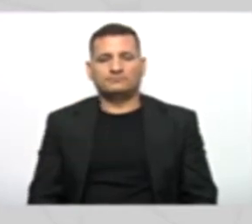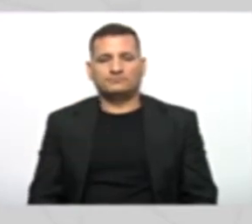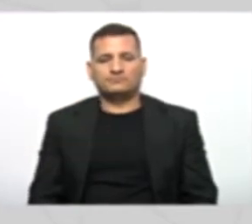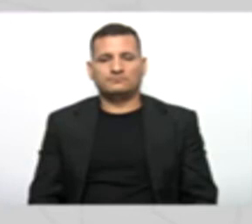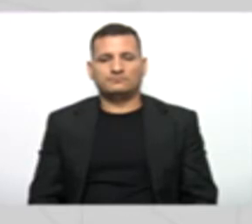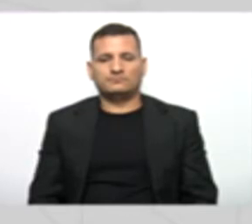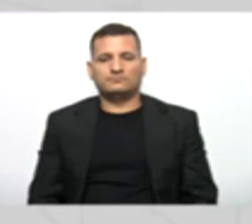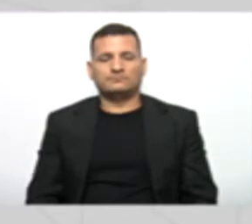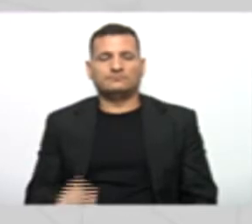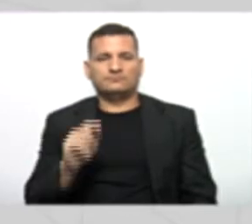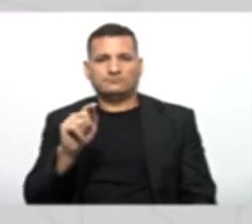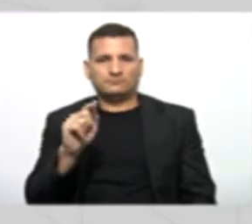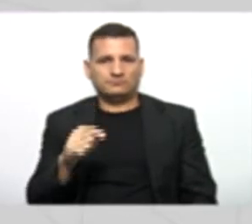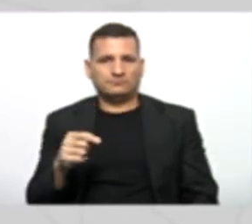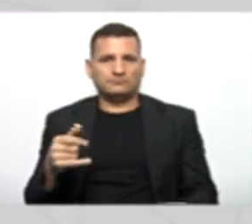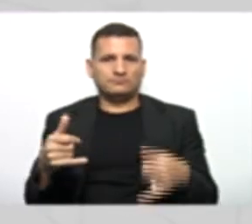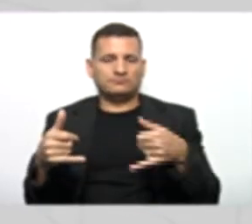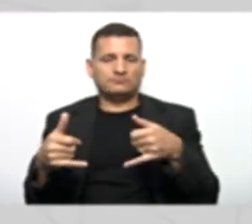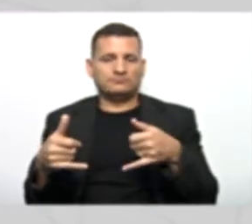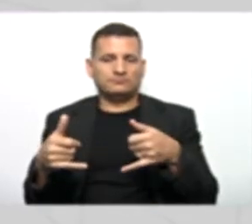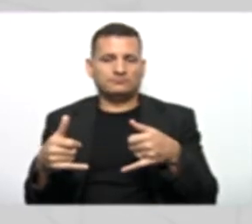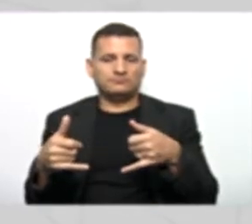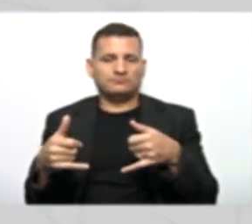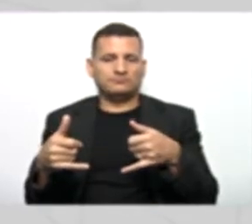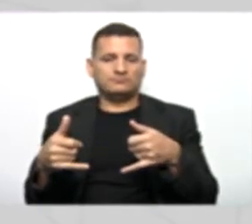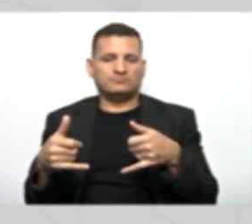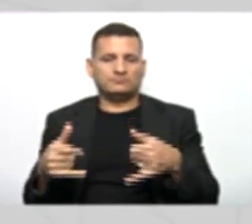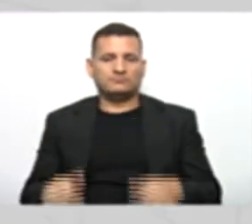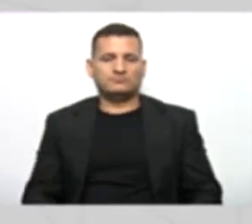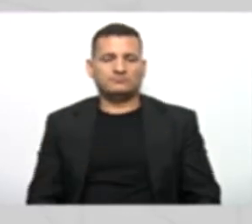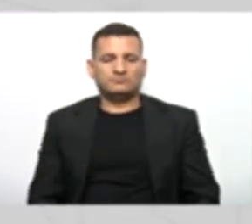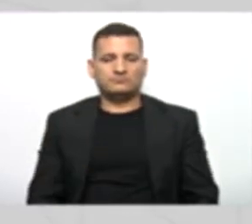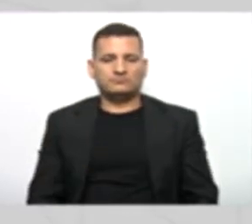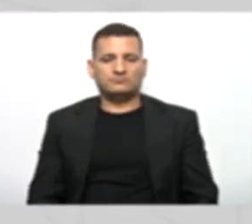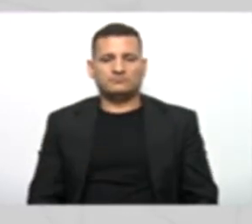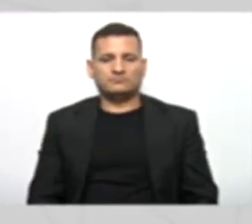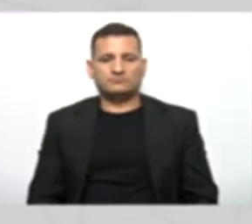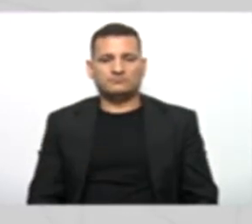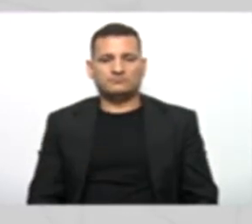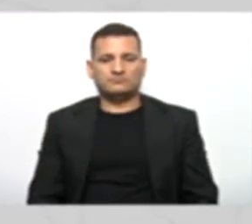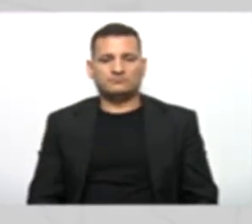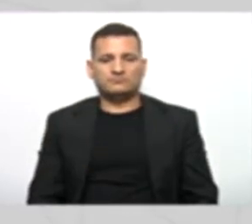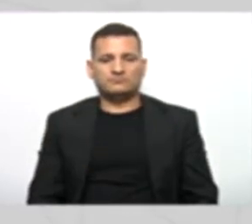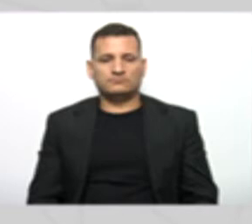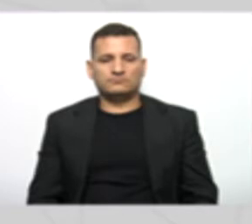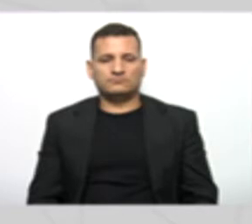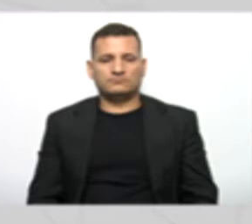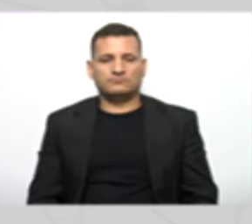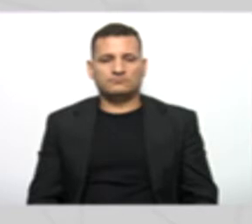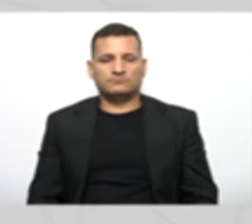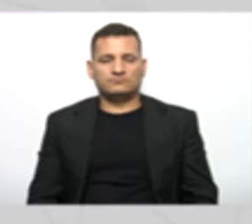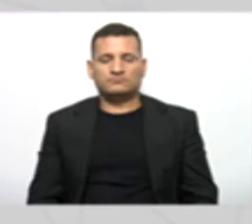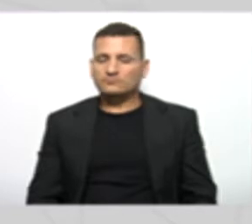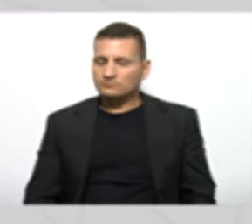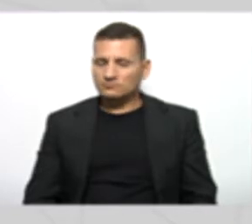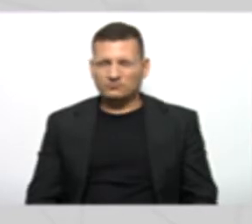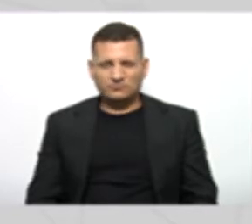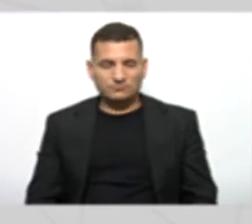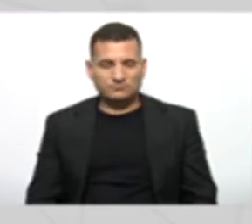Dois pontos E o nosso Formatador E por último Vamos colocar aqui